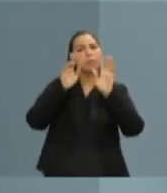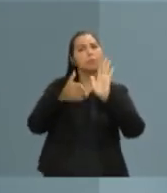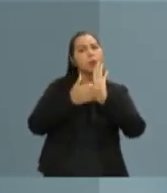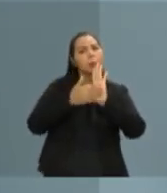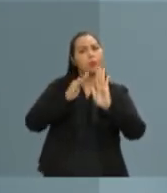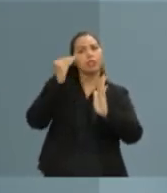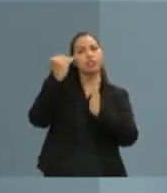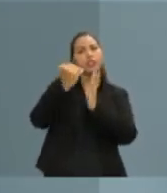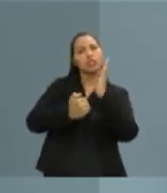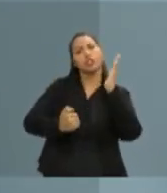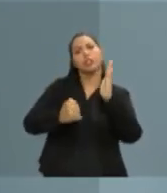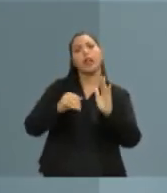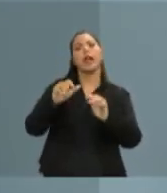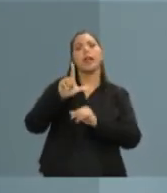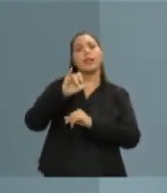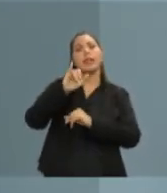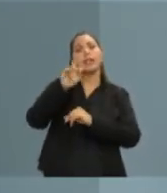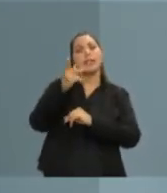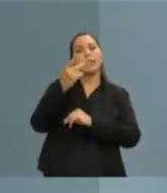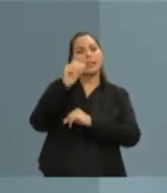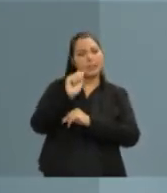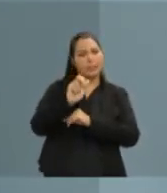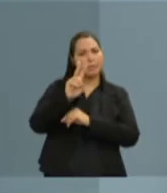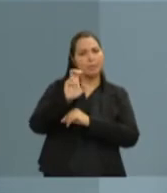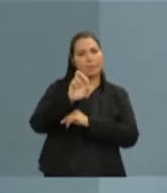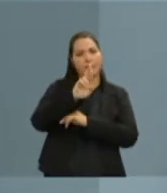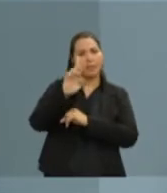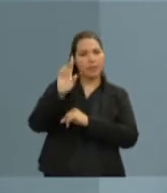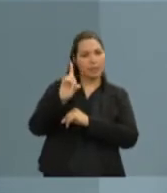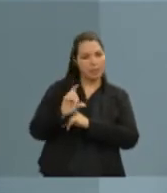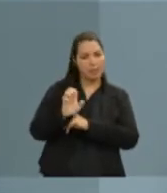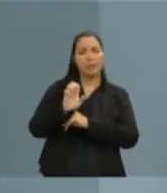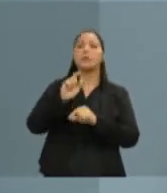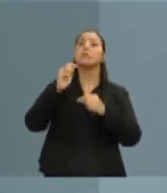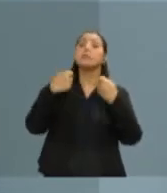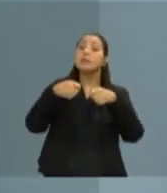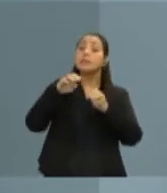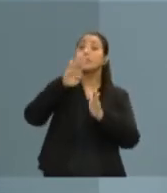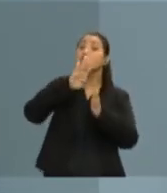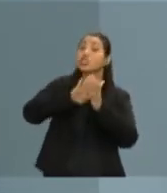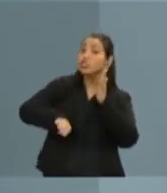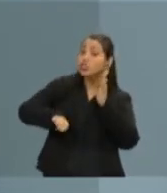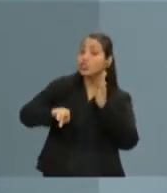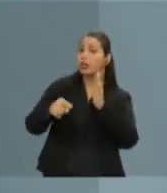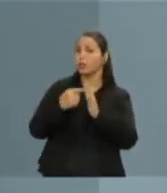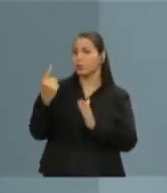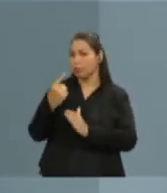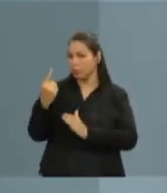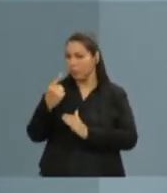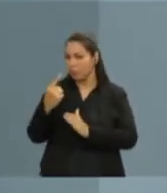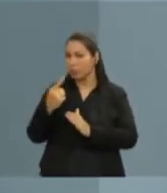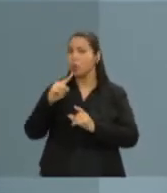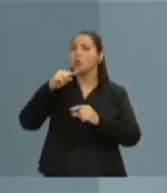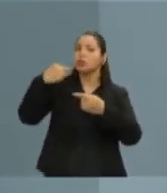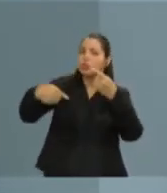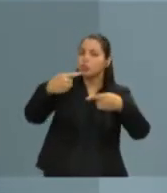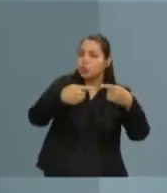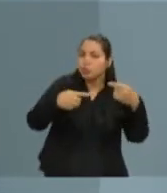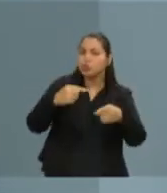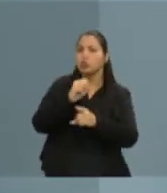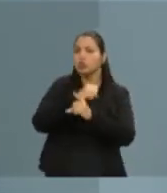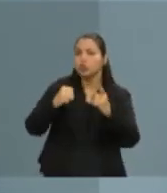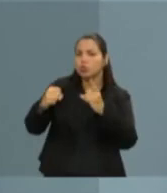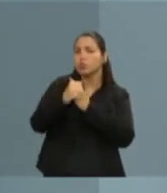não deu certo, que não atendeu os interesses da cidade de Vitória. Nós iremos extinguí-lo no primeiro momento e, a partir de um amplo debate com a sociedade,